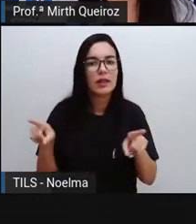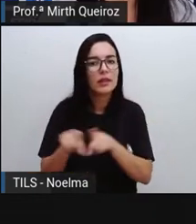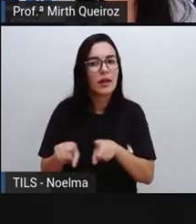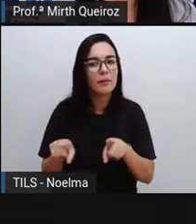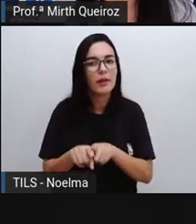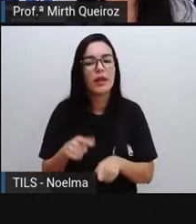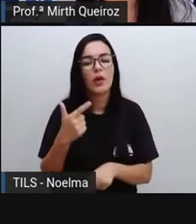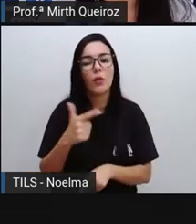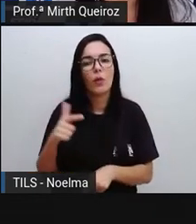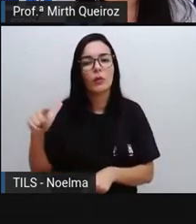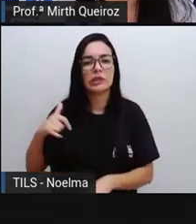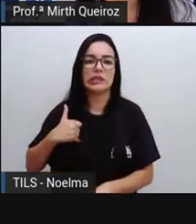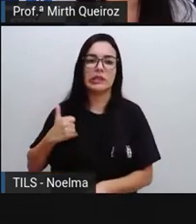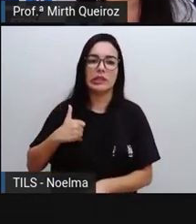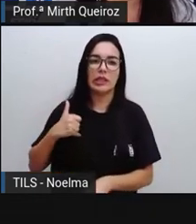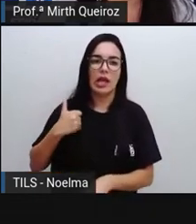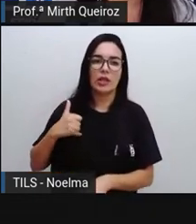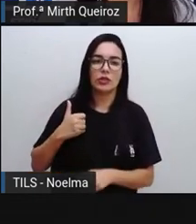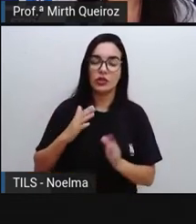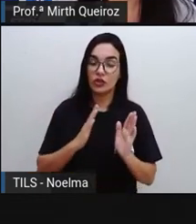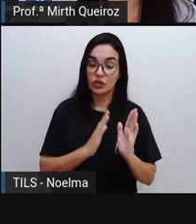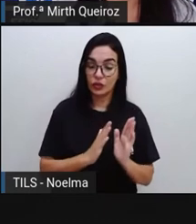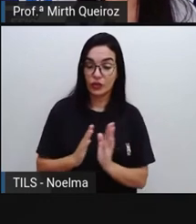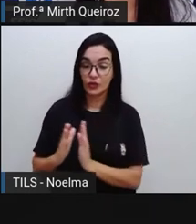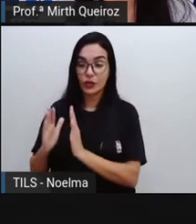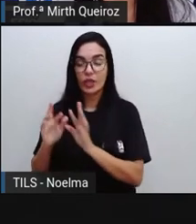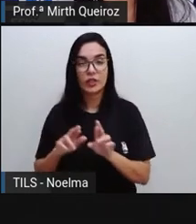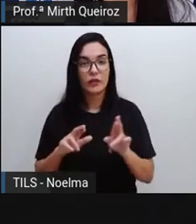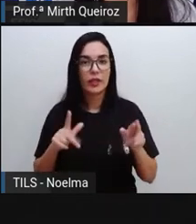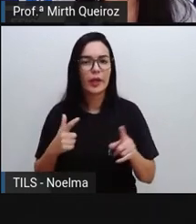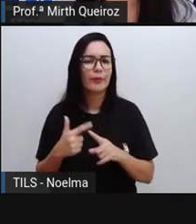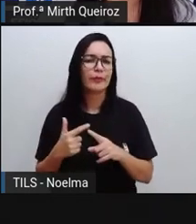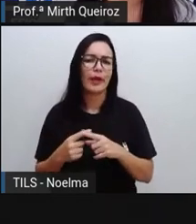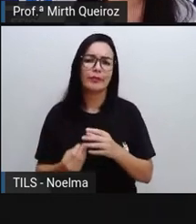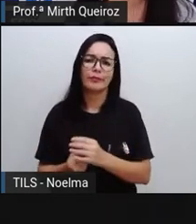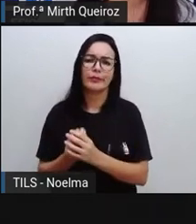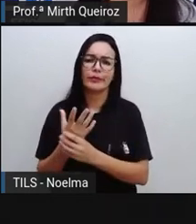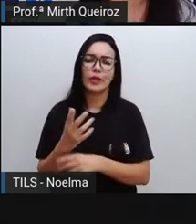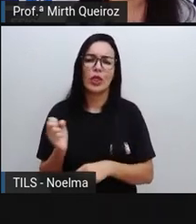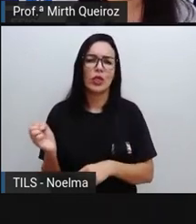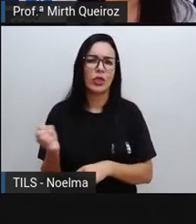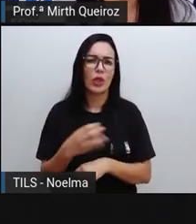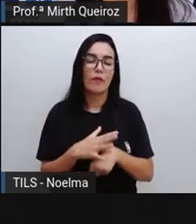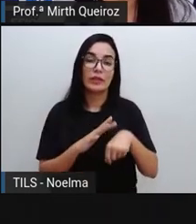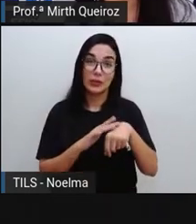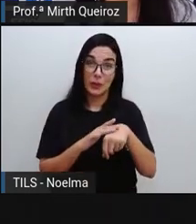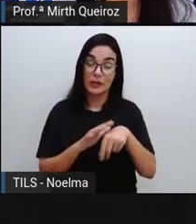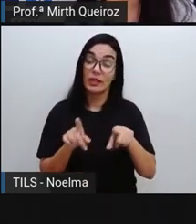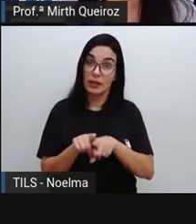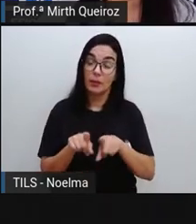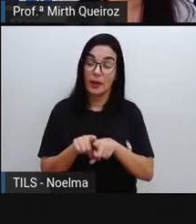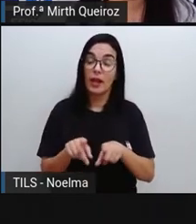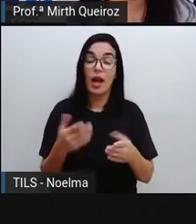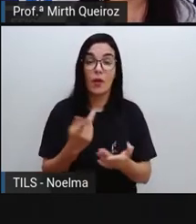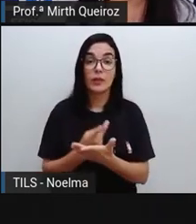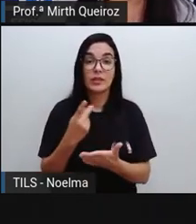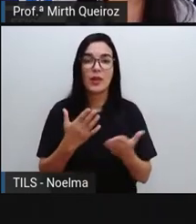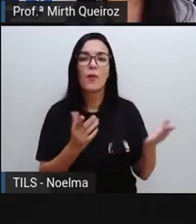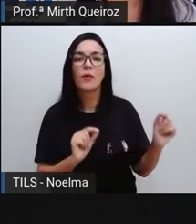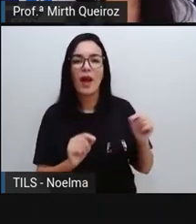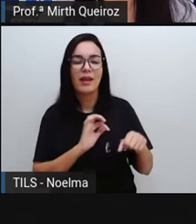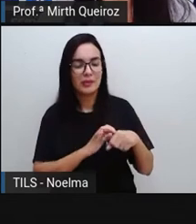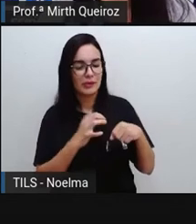faixas etárias, né? Até porque vão surgindo novas doenças e com isso também vão surgindo novas vacinas que foi o que aconteceu